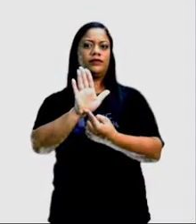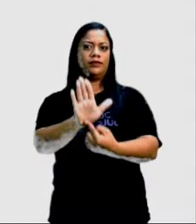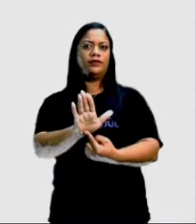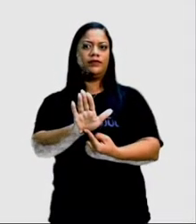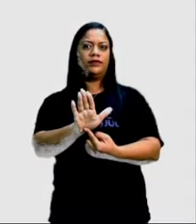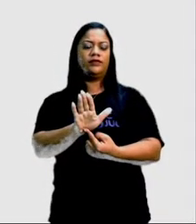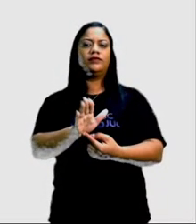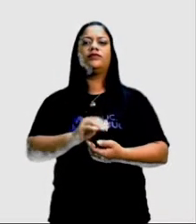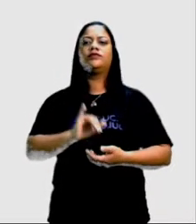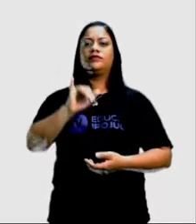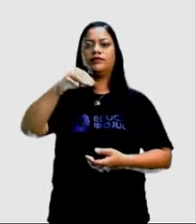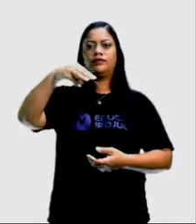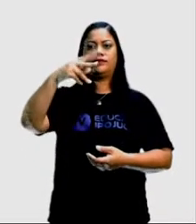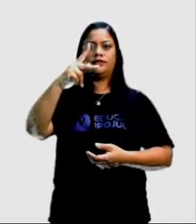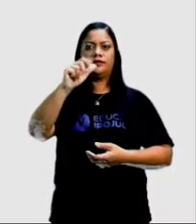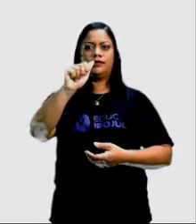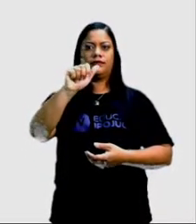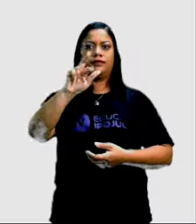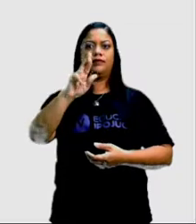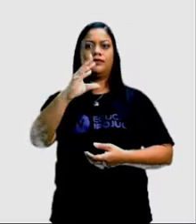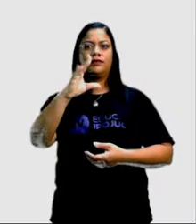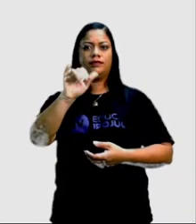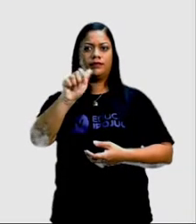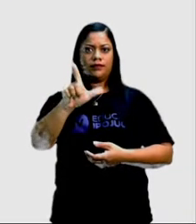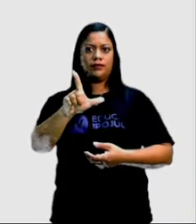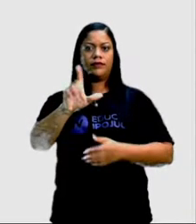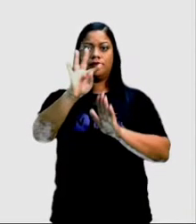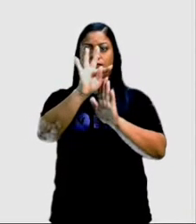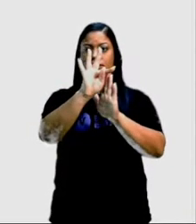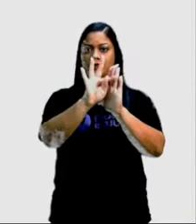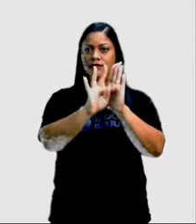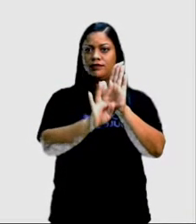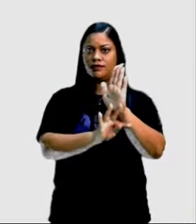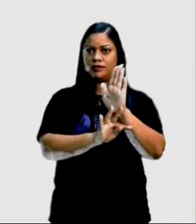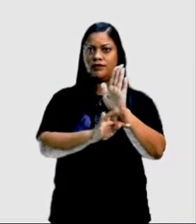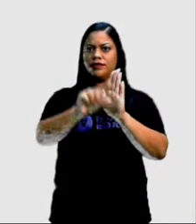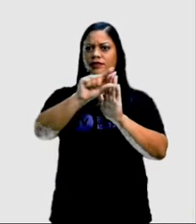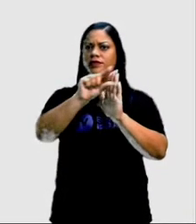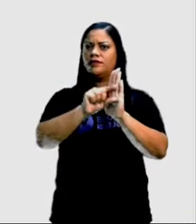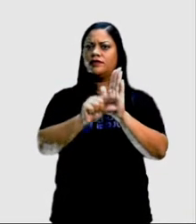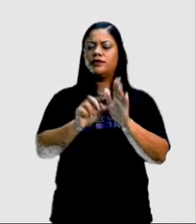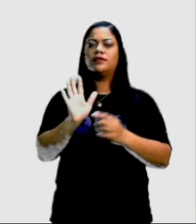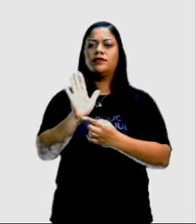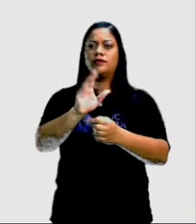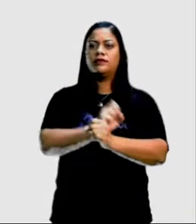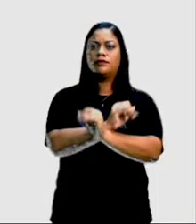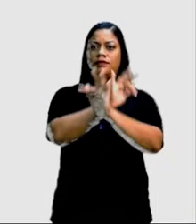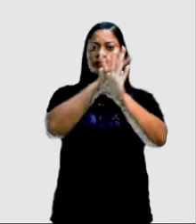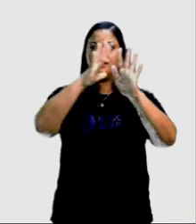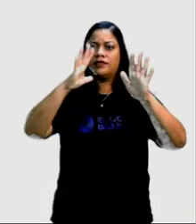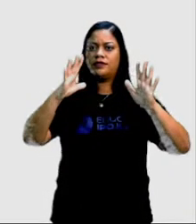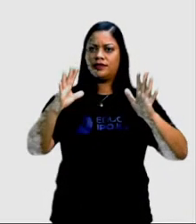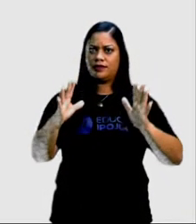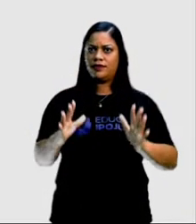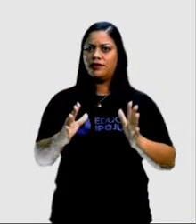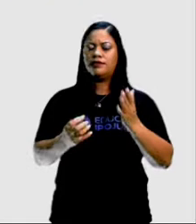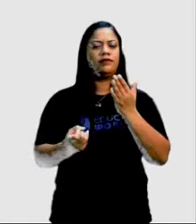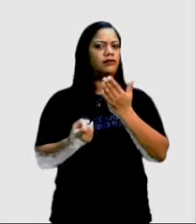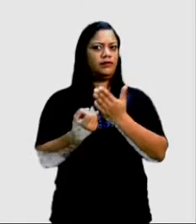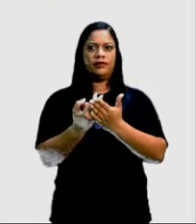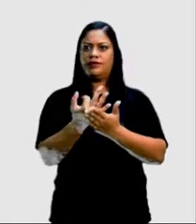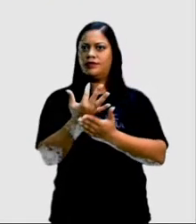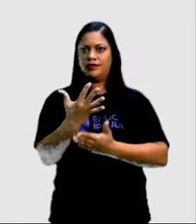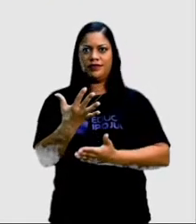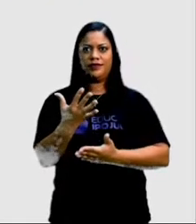algo imparcial. Mas, em vários momentos do texto, o repórter, ele deixa claro que isso não aconteceu